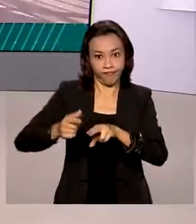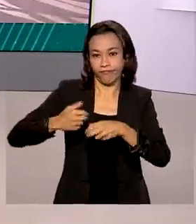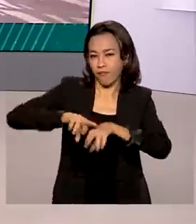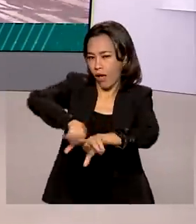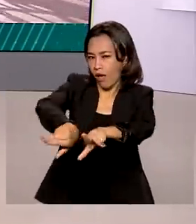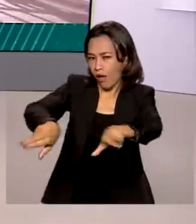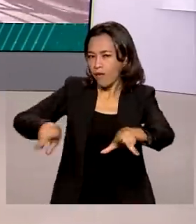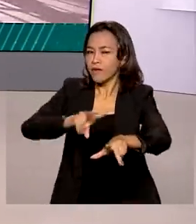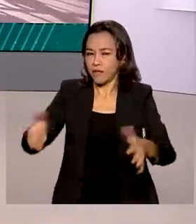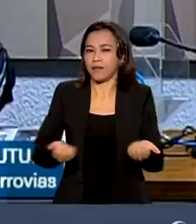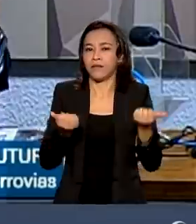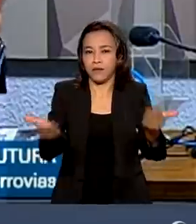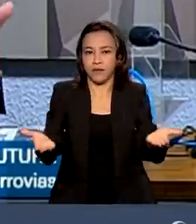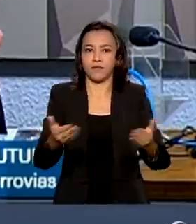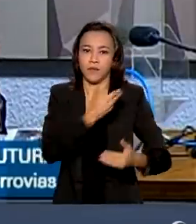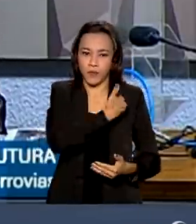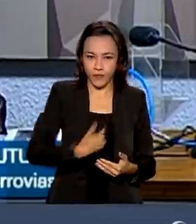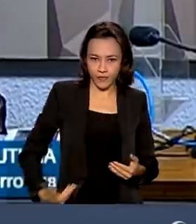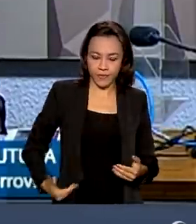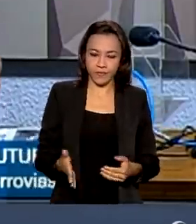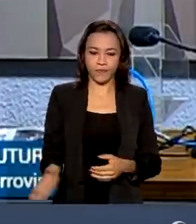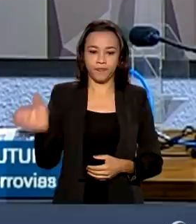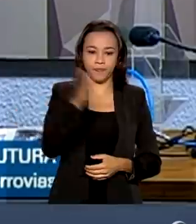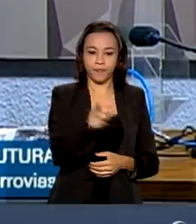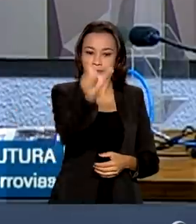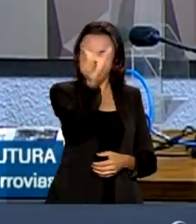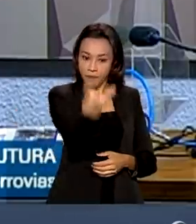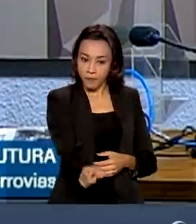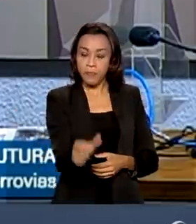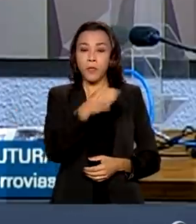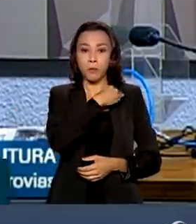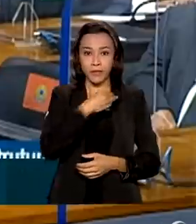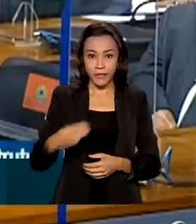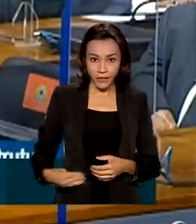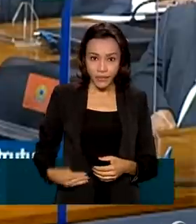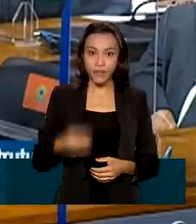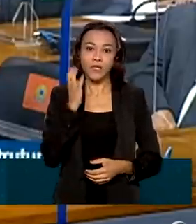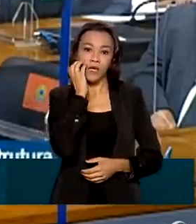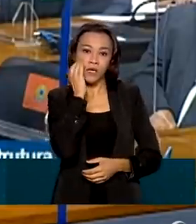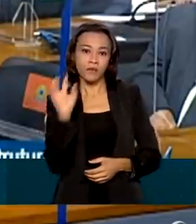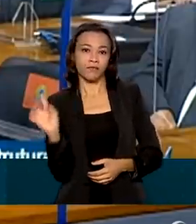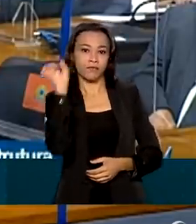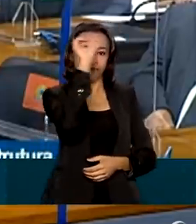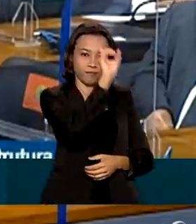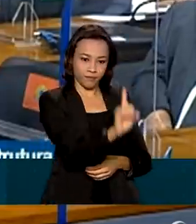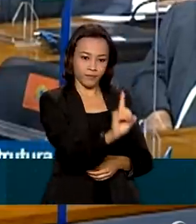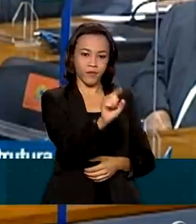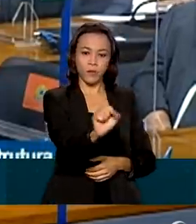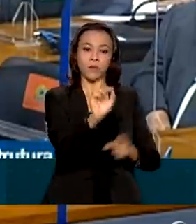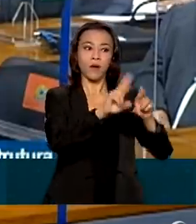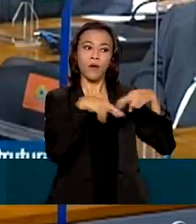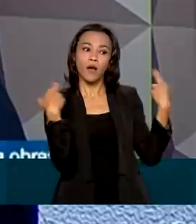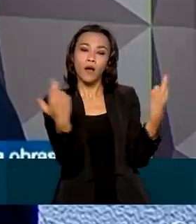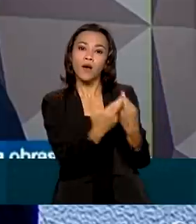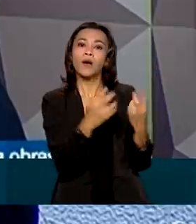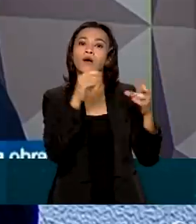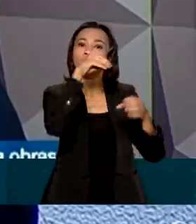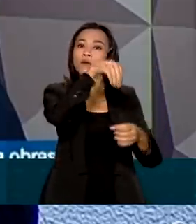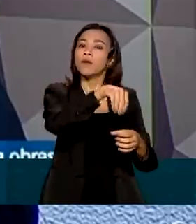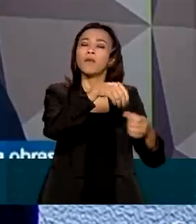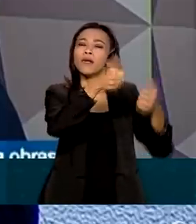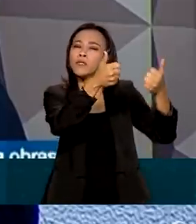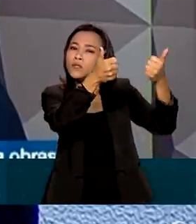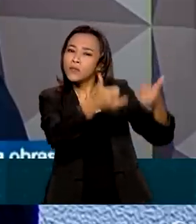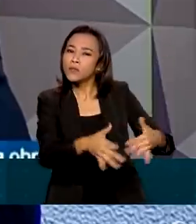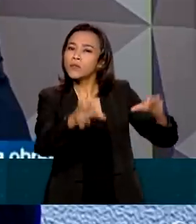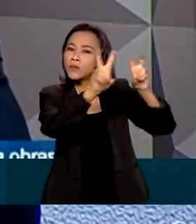pelo governo federal. O ministro da Infraestrutura falou aos senadores da comissão sobre as obras e investimentos